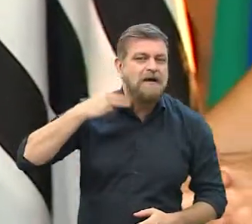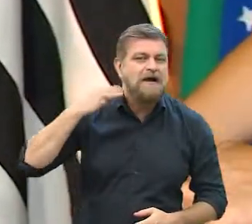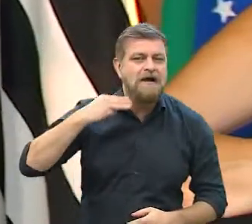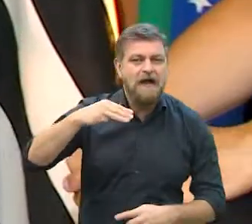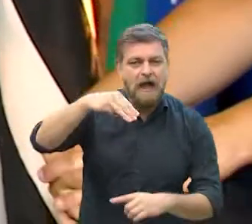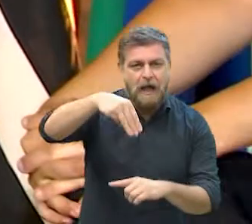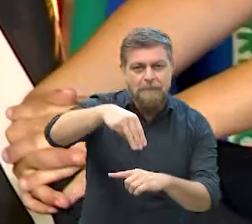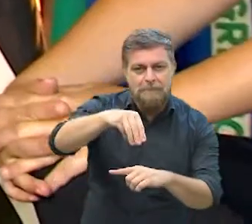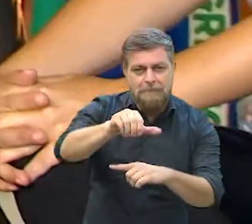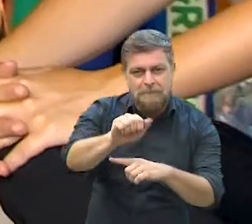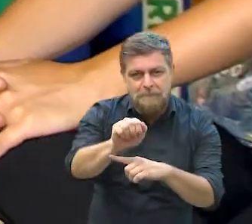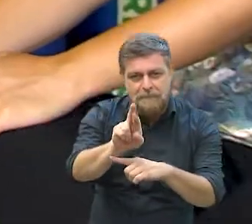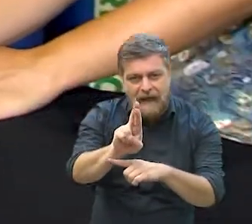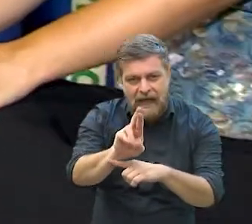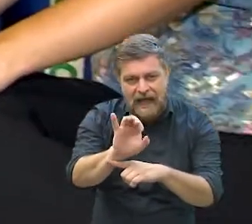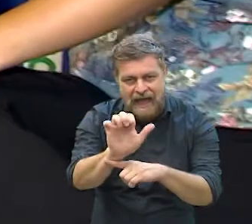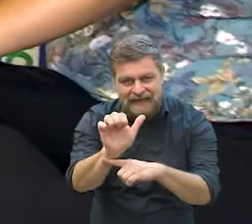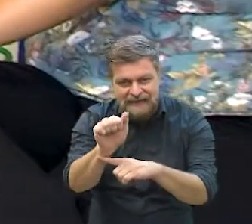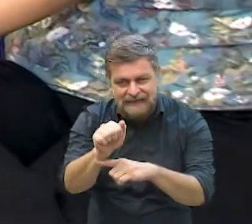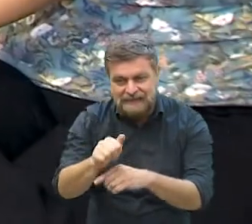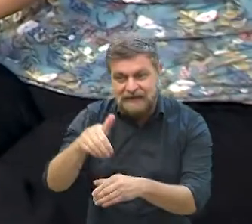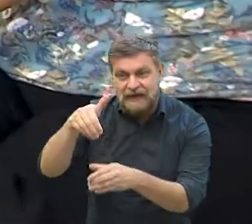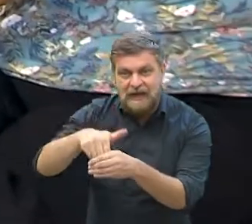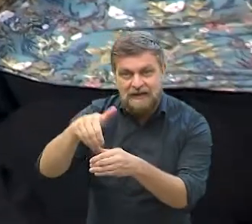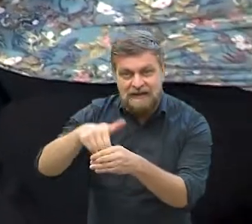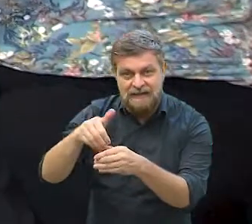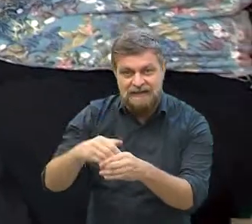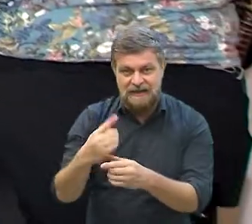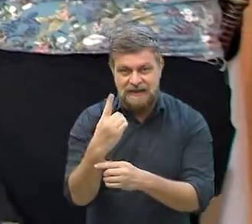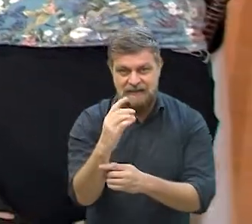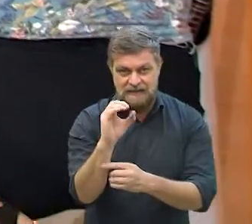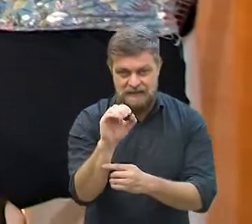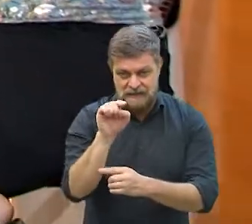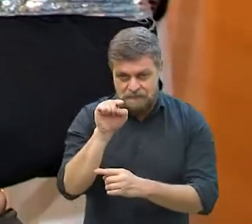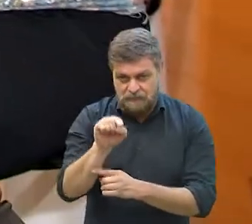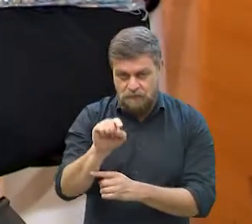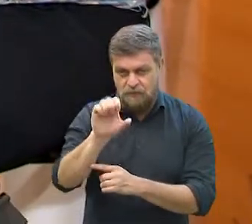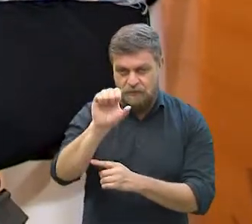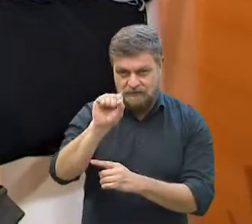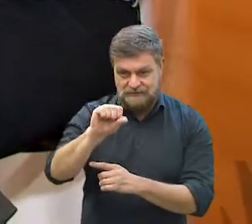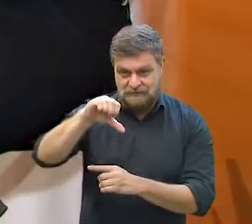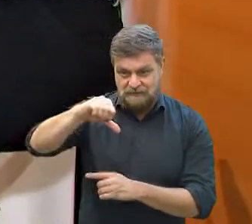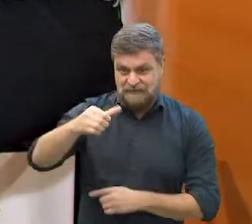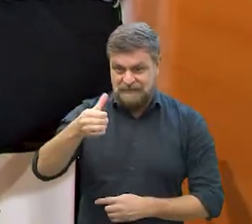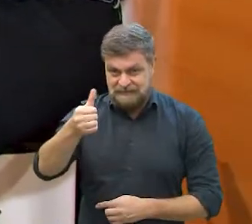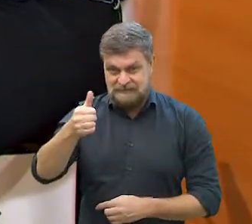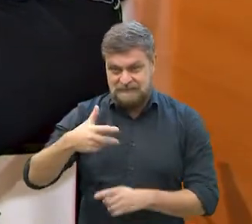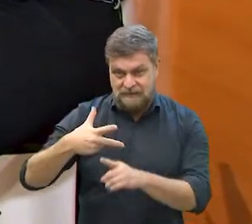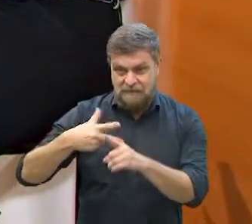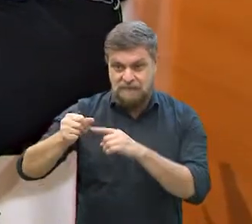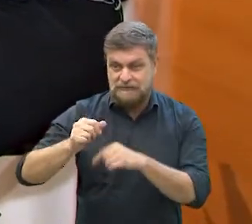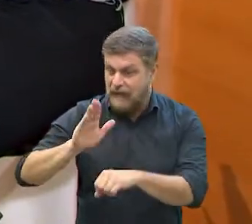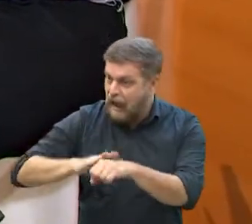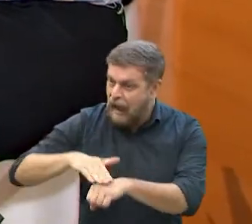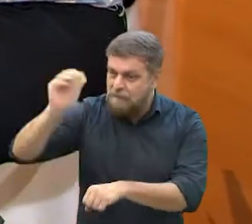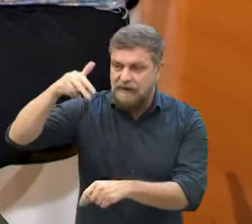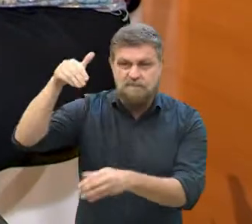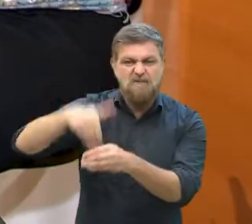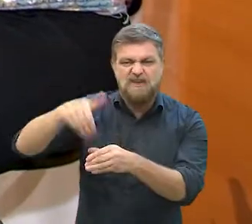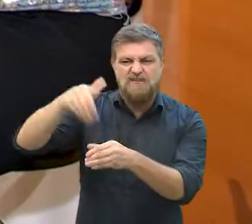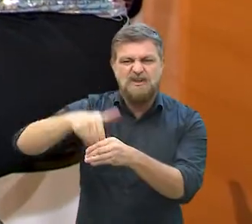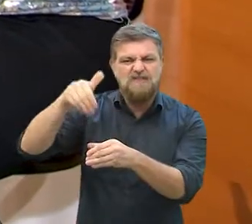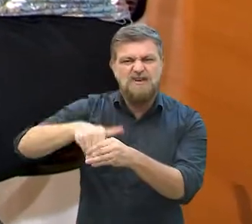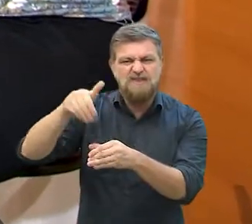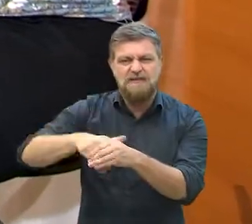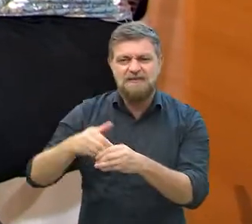ela que é do PSOL. Foi eleita com 10.886 votos, a vereadora mais votada.